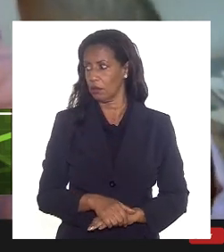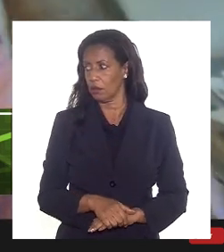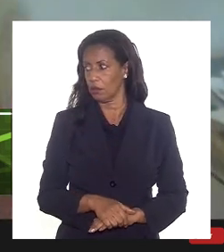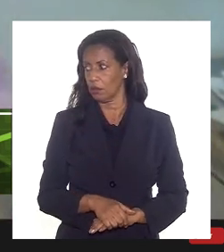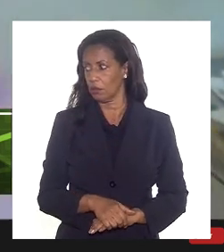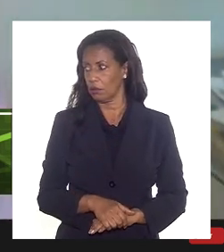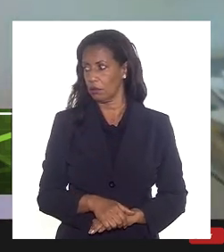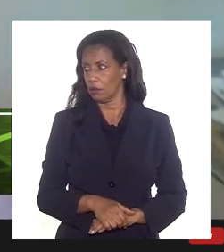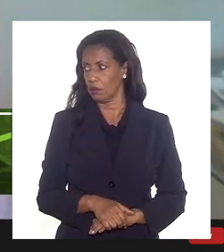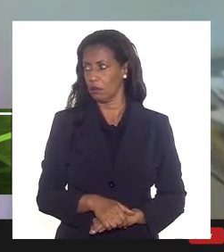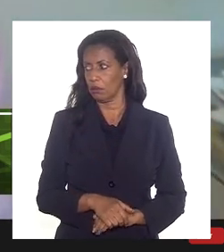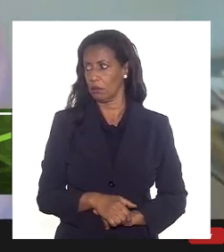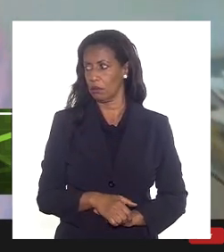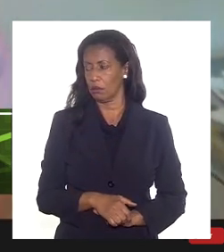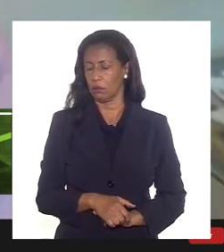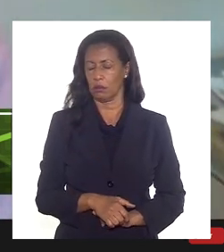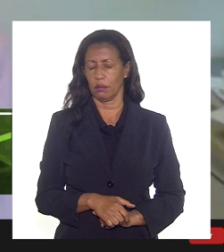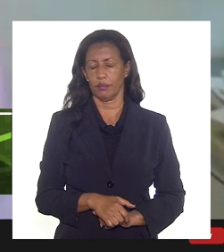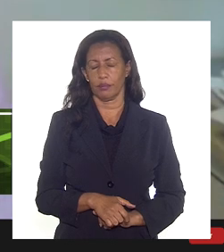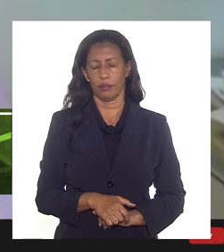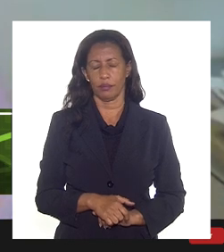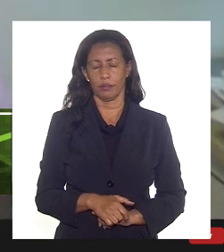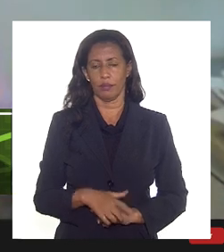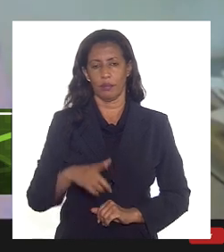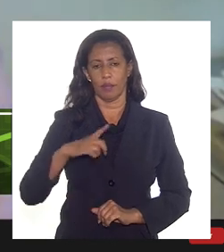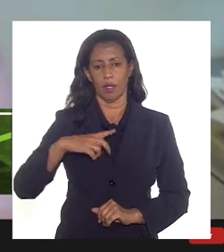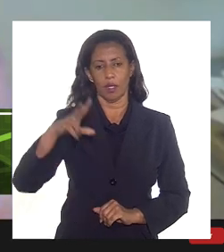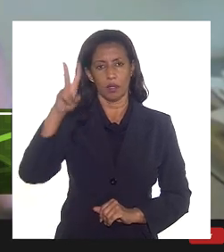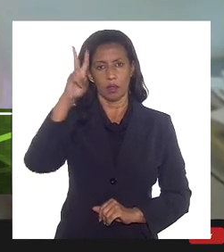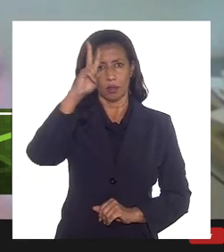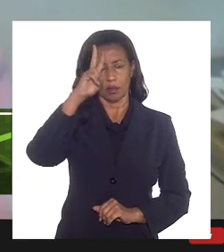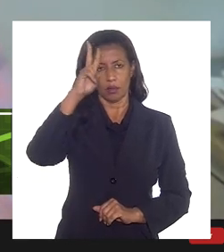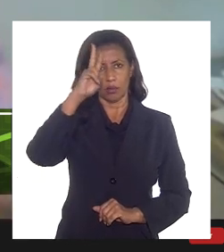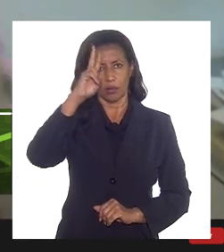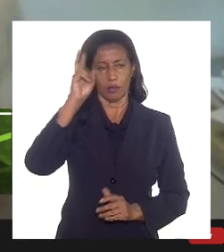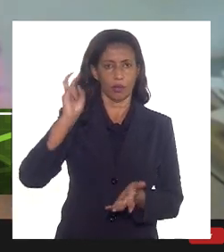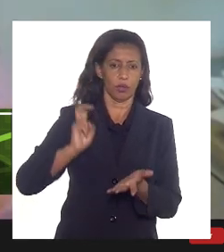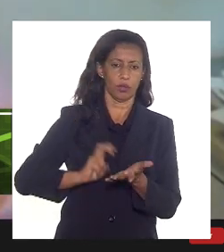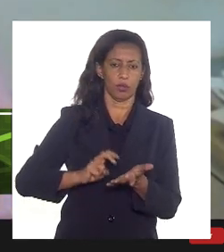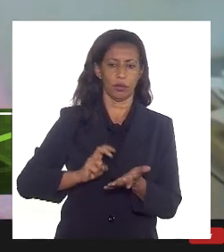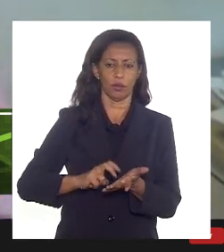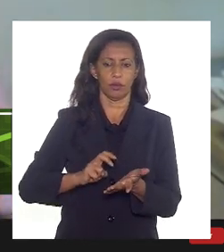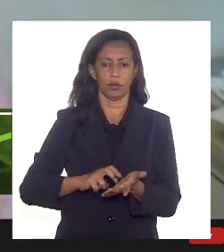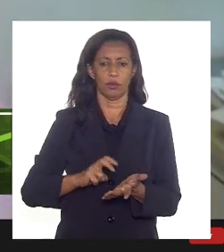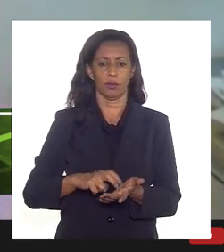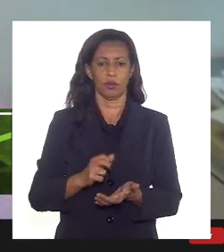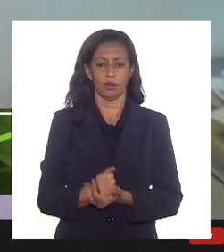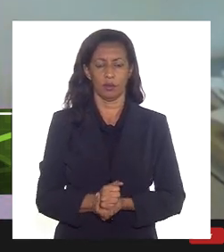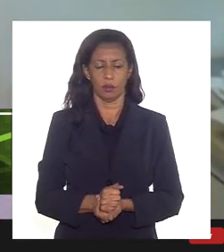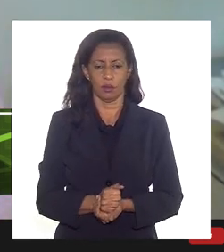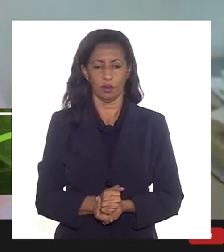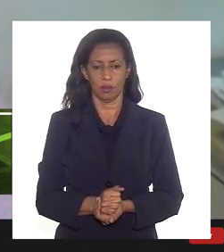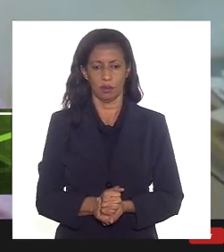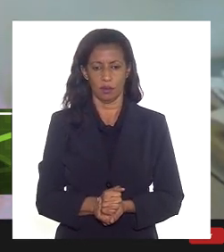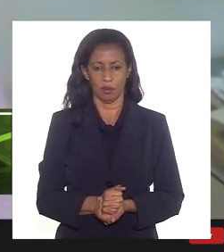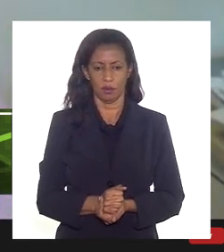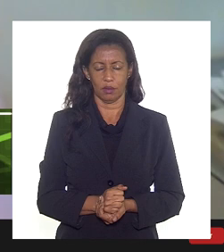União. Então, se puder, ser uma segunda-feira, na parte da manhã, a gente adapta a nossa